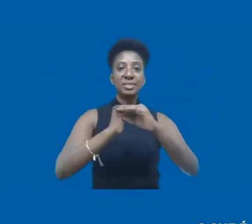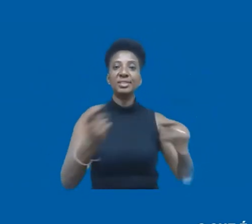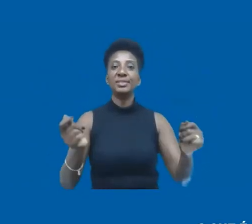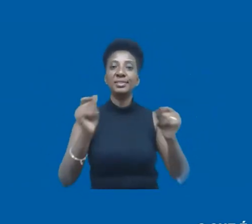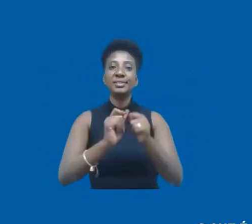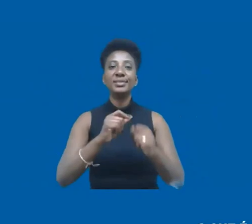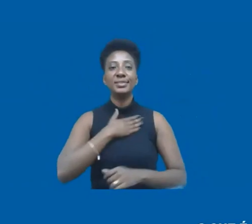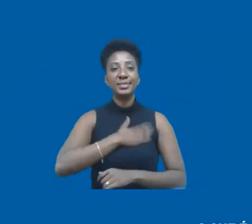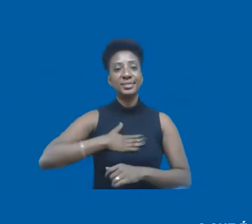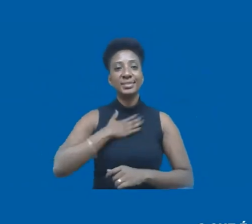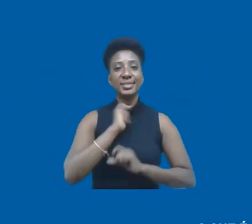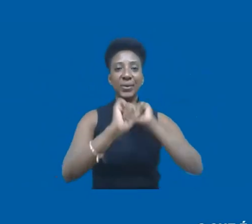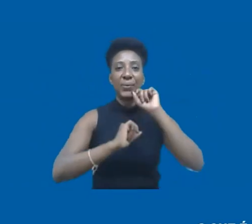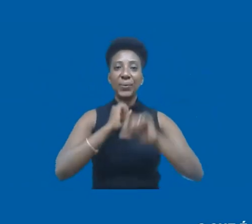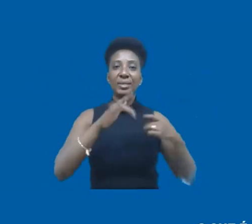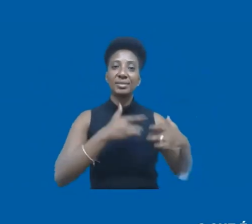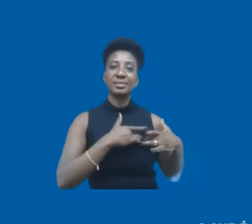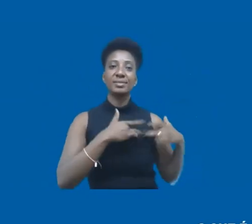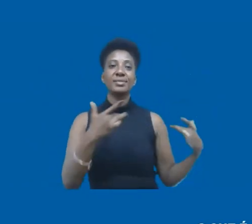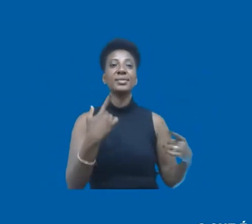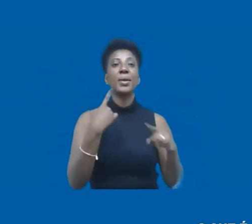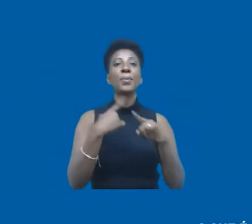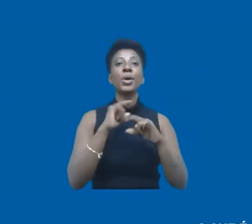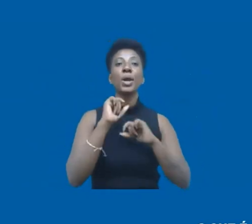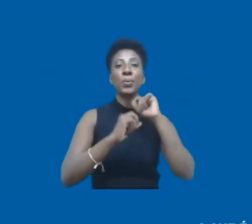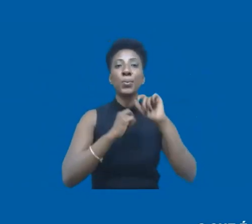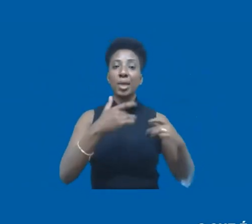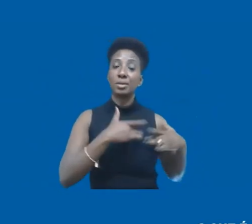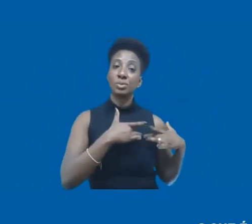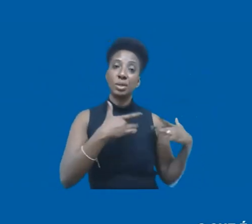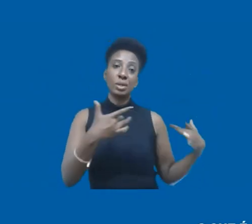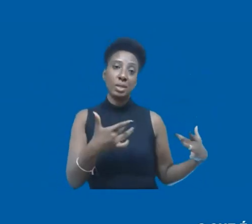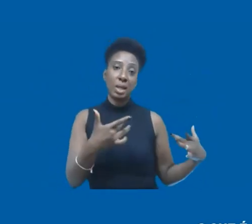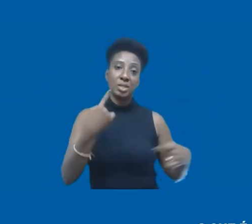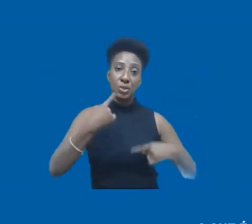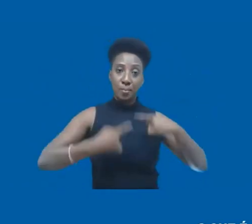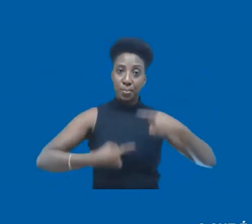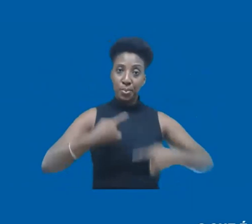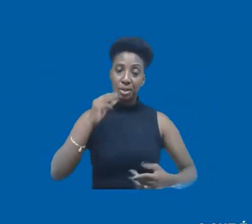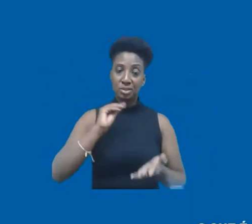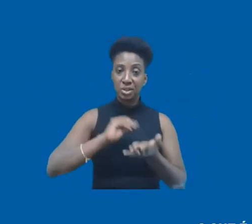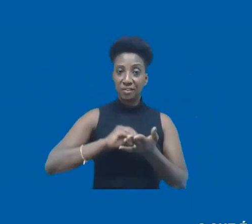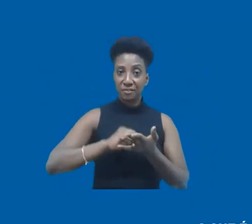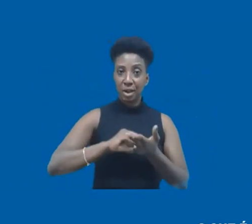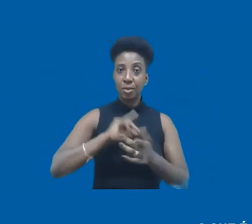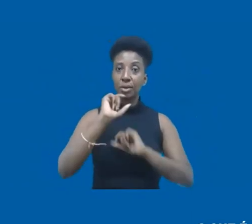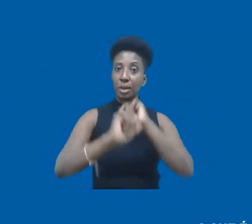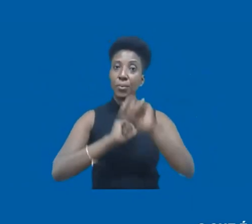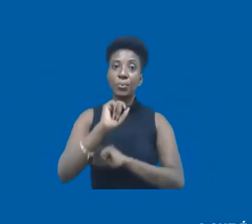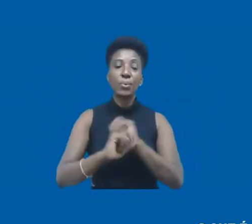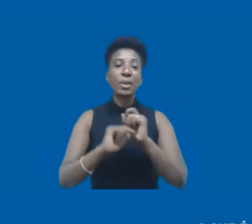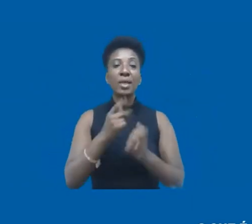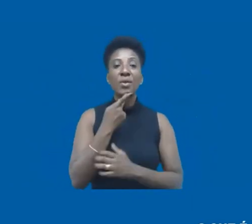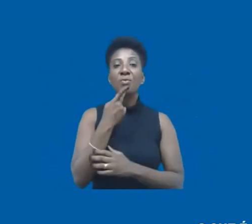repensando o que é solidariedade, porque a solidariedade sem política, e aí quando eu falo política, eu falo